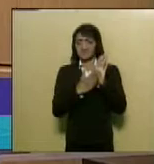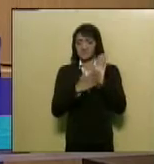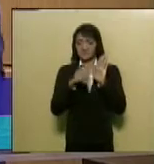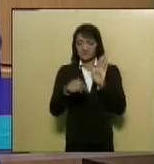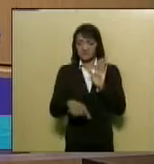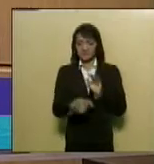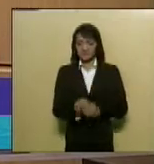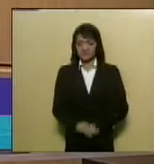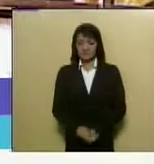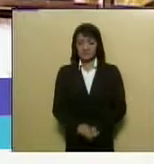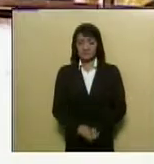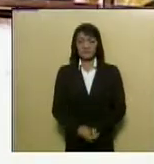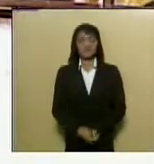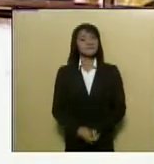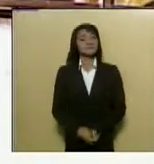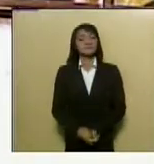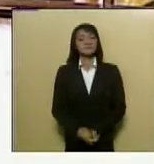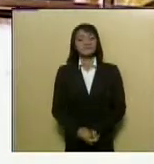formalizada.